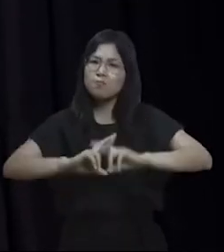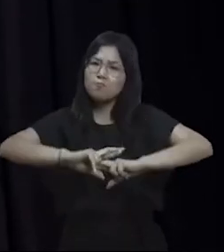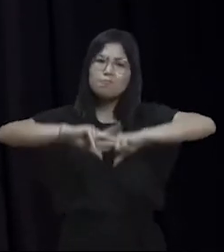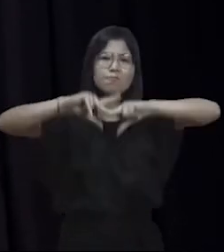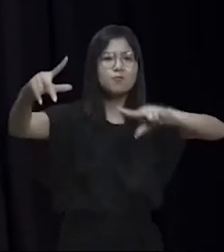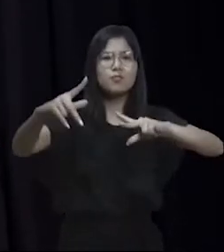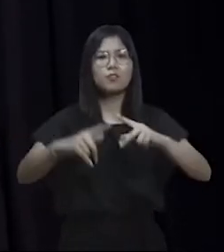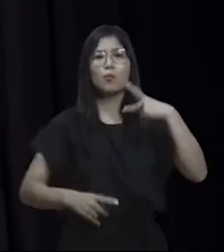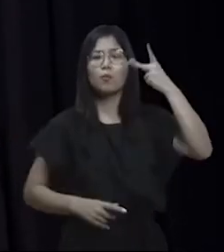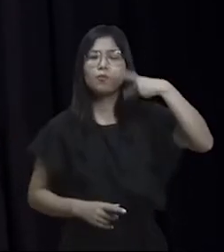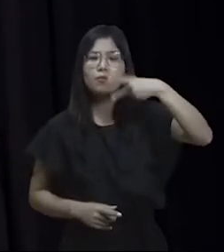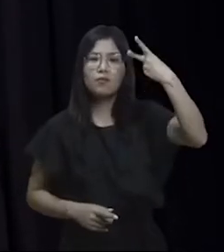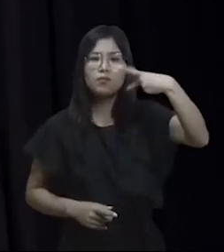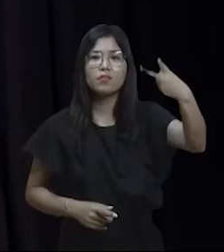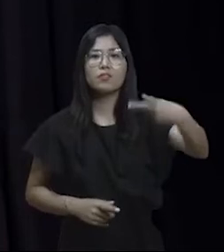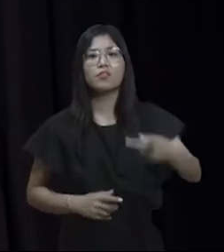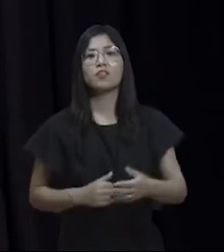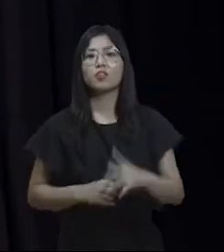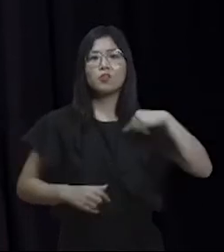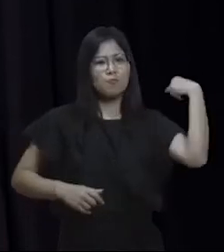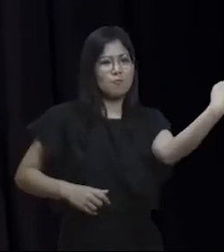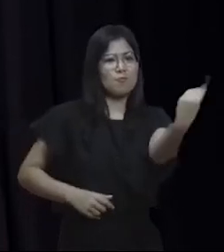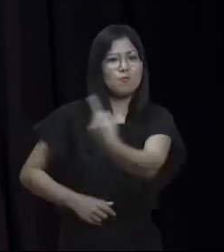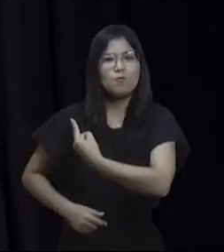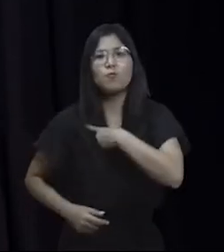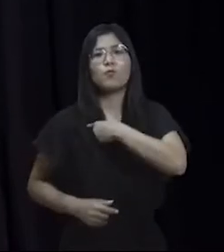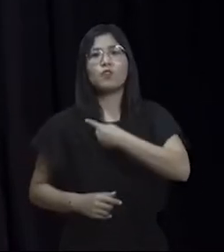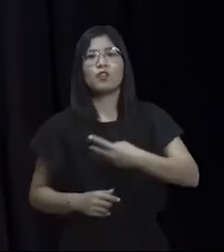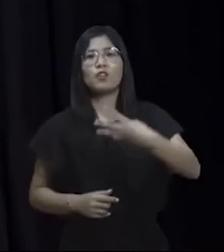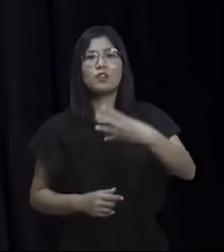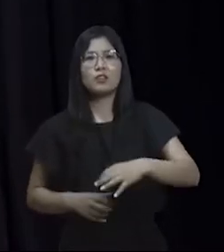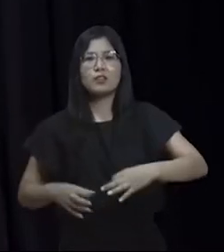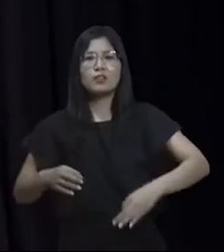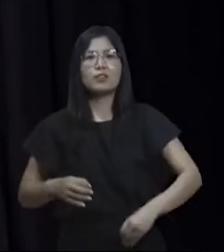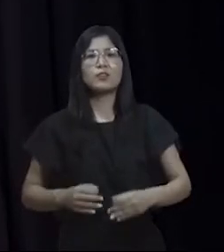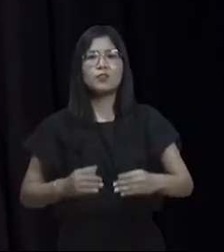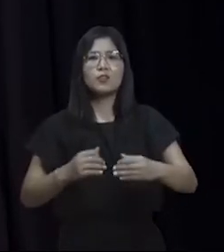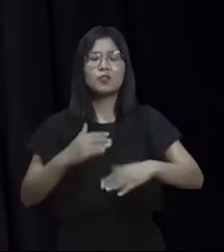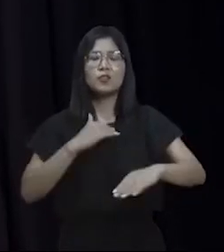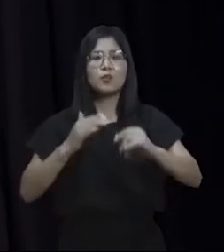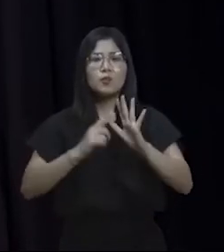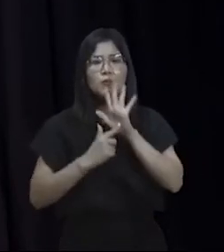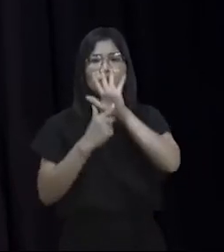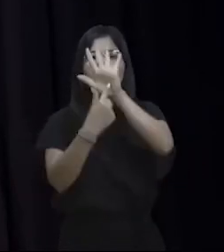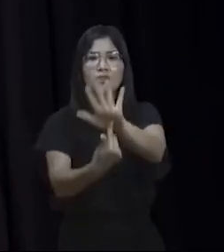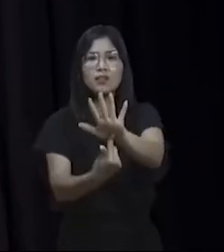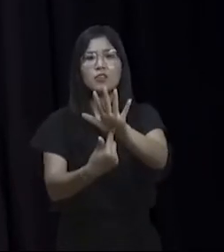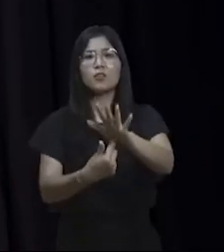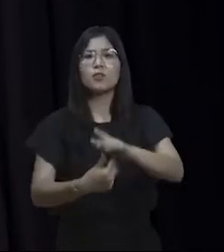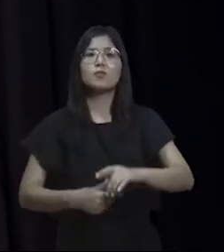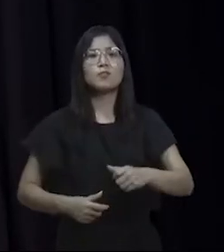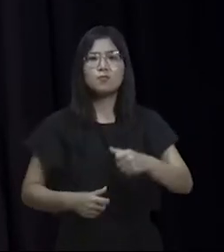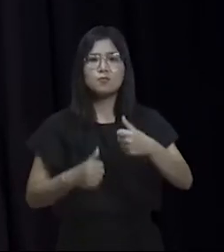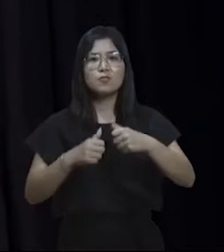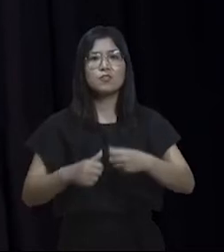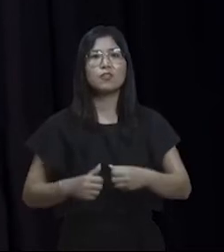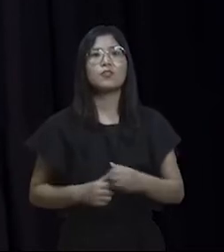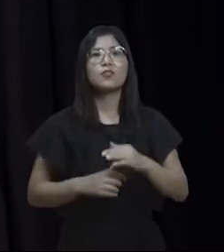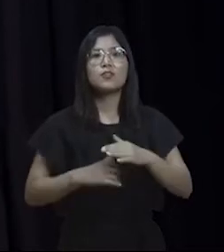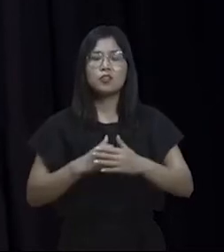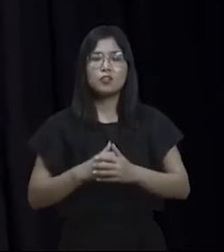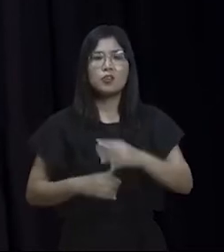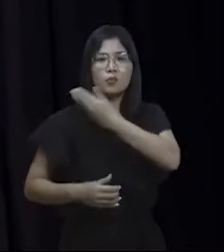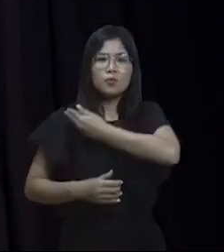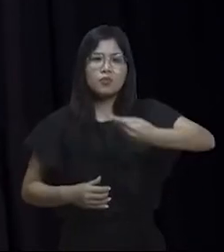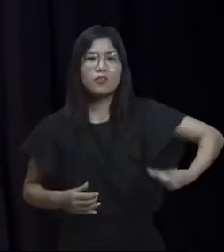parlamentar de inquérito. Nós, com a sensibilidade, mostramos que nós estamos diante de um